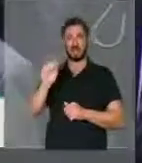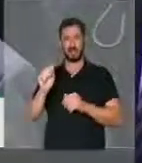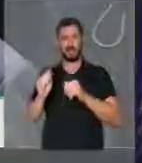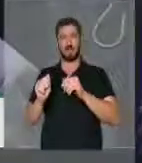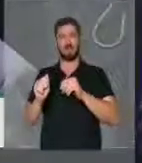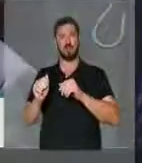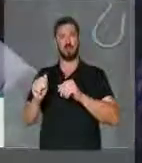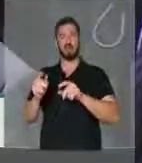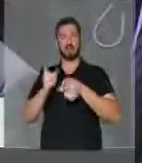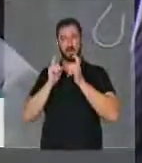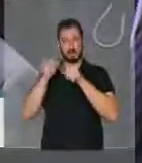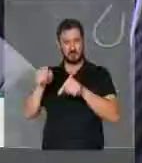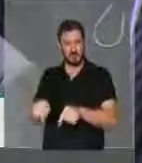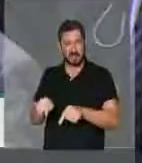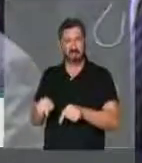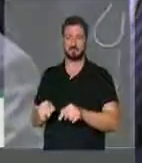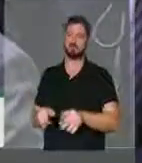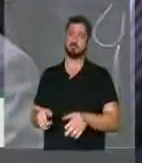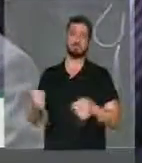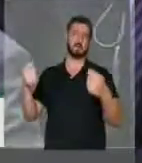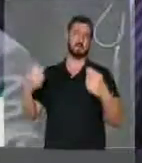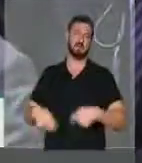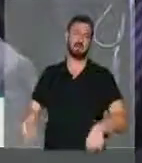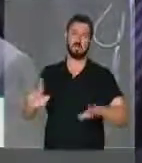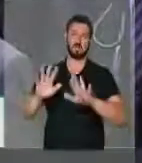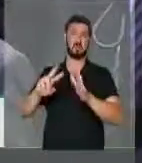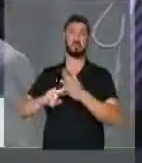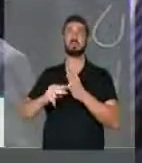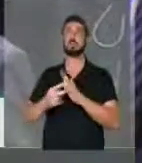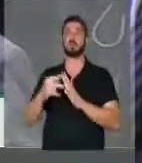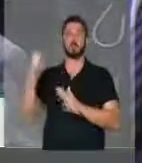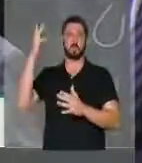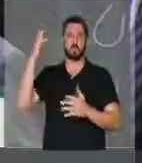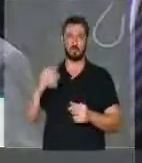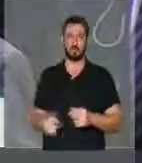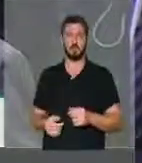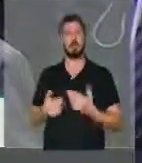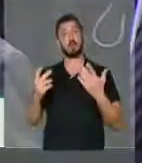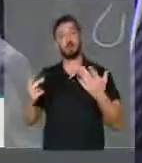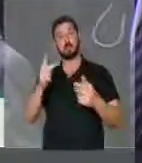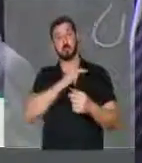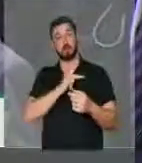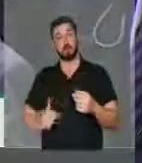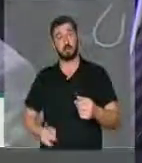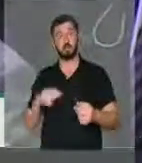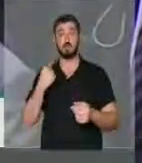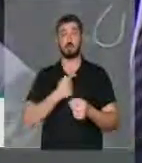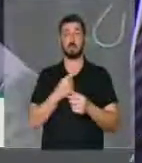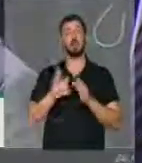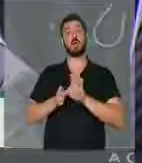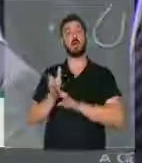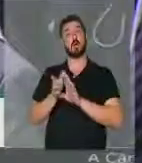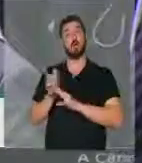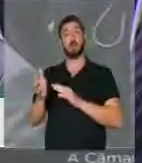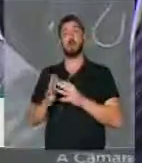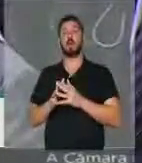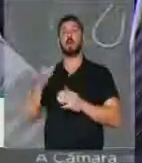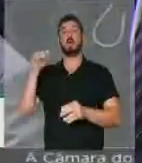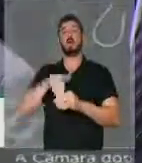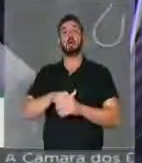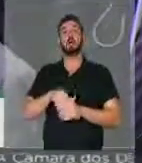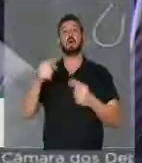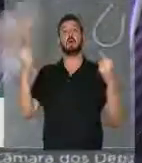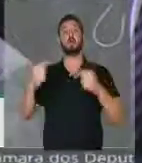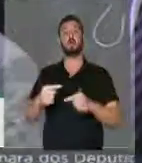gerir essa estrutura não tem nenhum cabimento. Por isso, senhor presidente, nós encaminhamos o